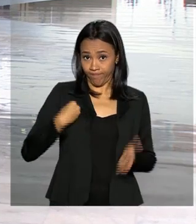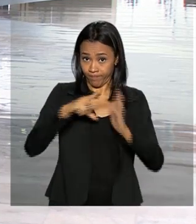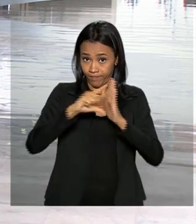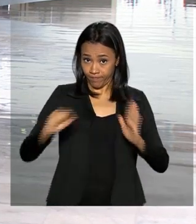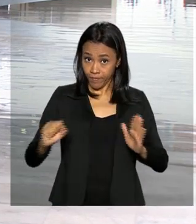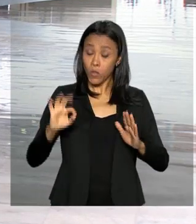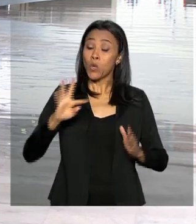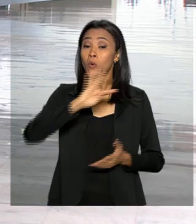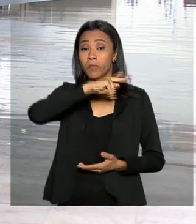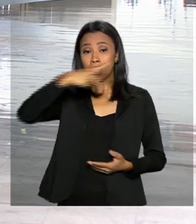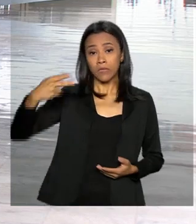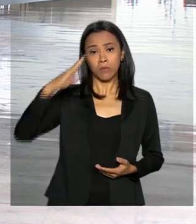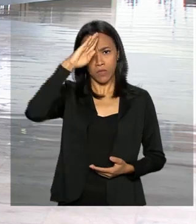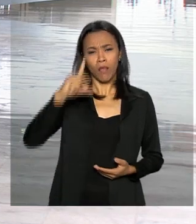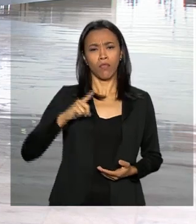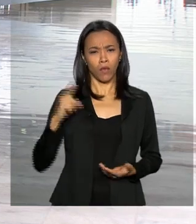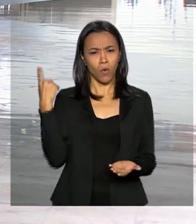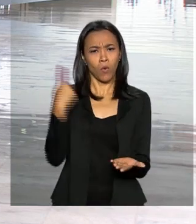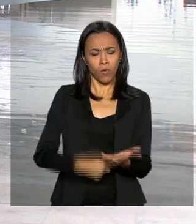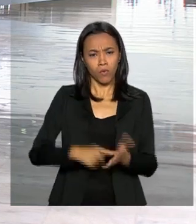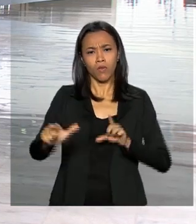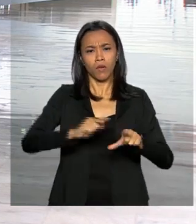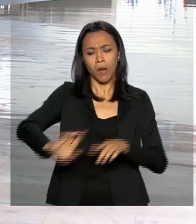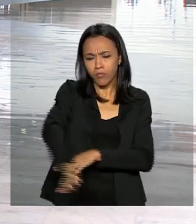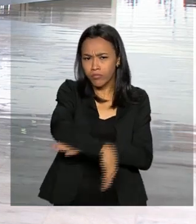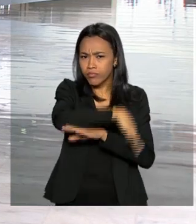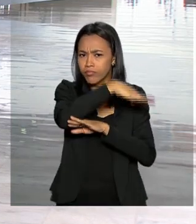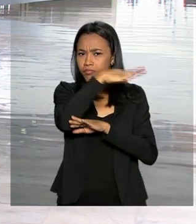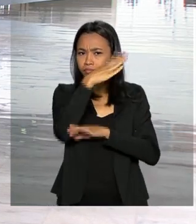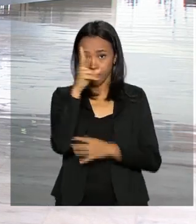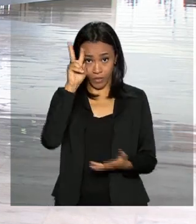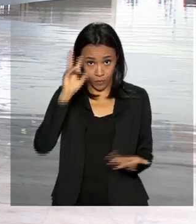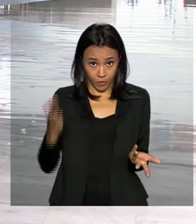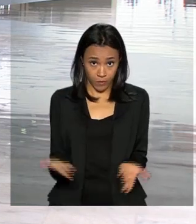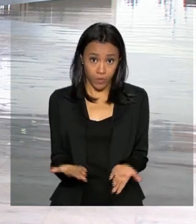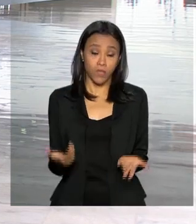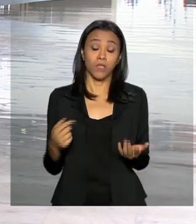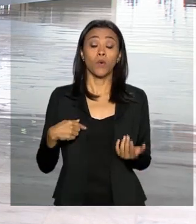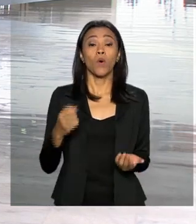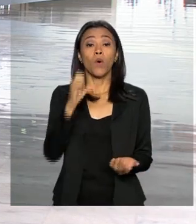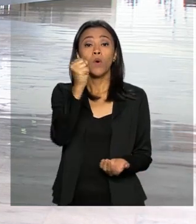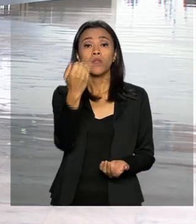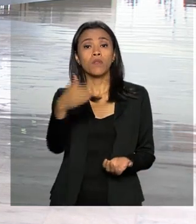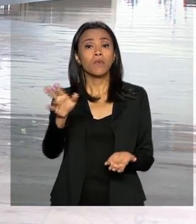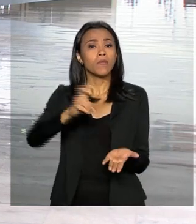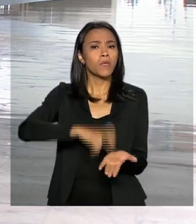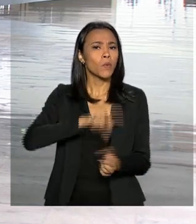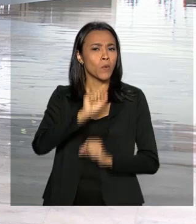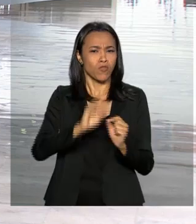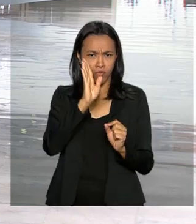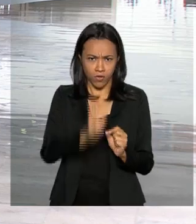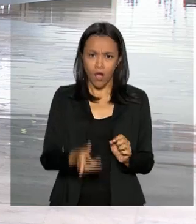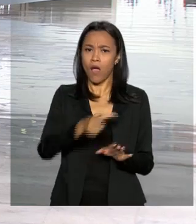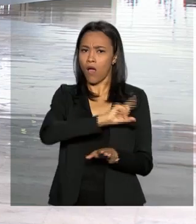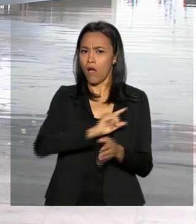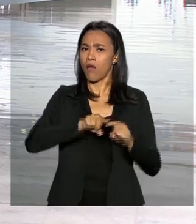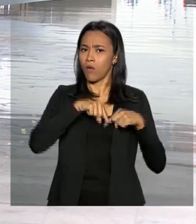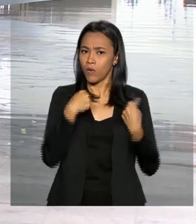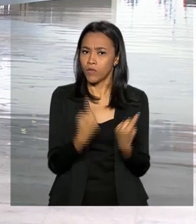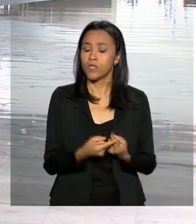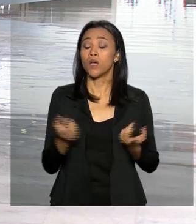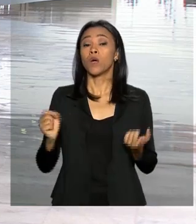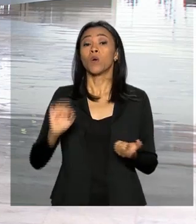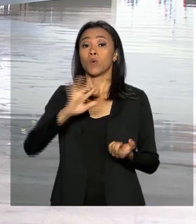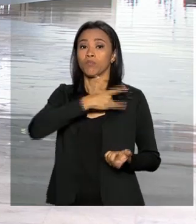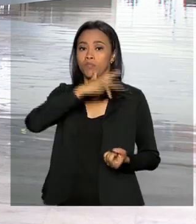Bolsonaro cumpre a agenda durante toda essa segunda-feira. Às oito e meia da manhã, ele já se reuniu com os ministros da Casa Civil,